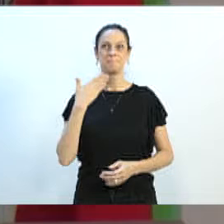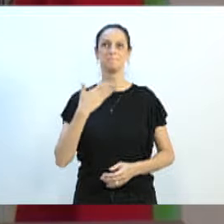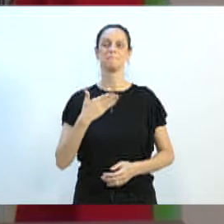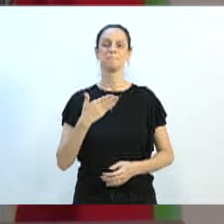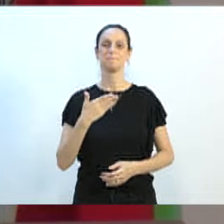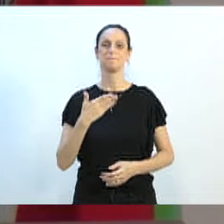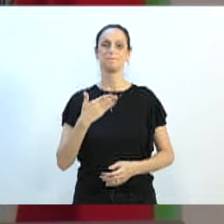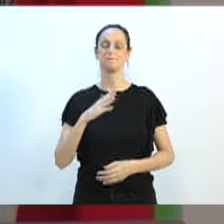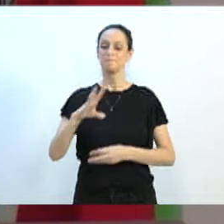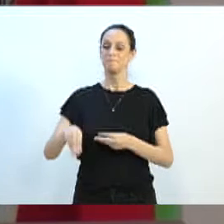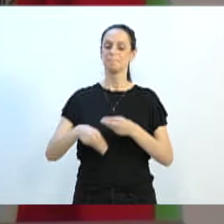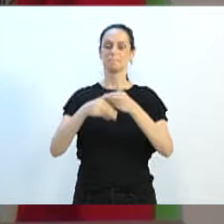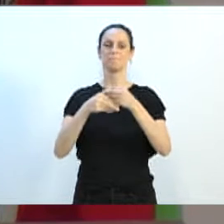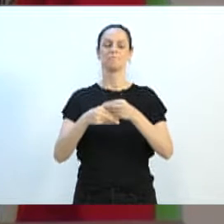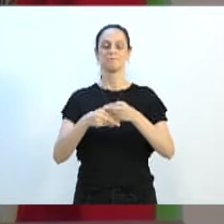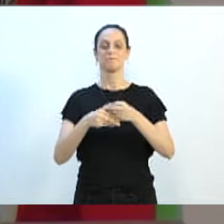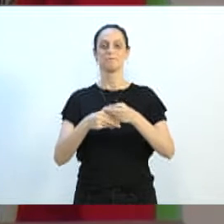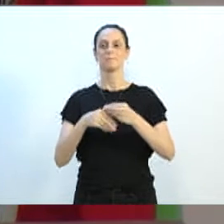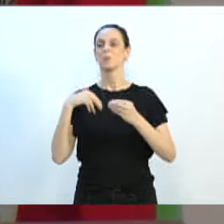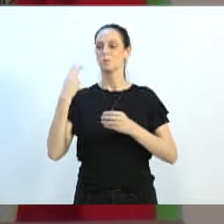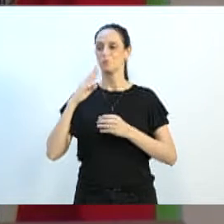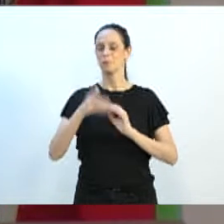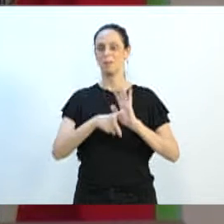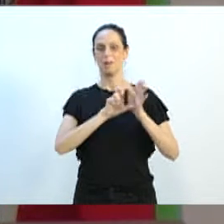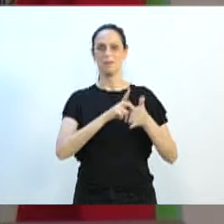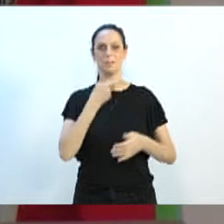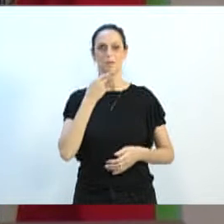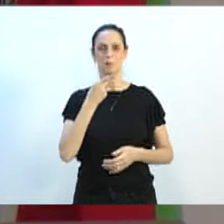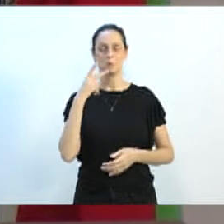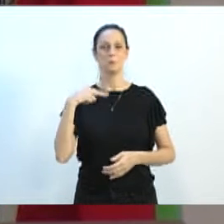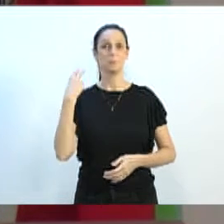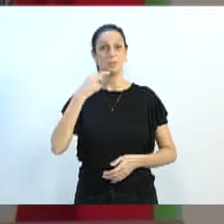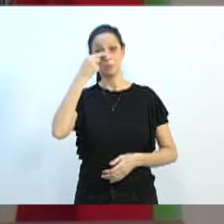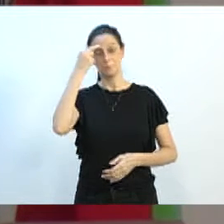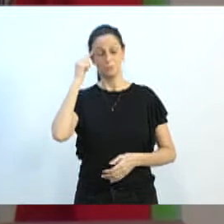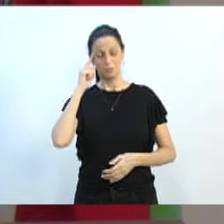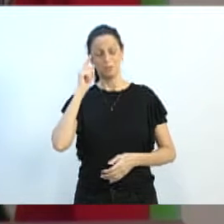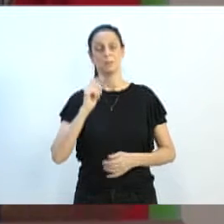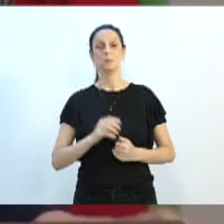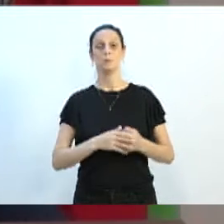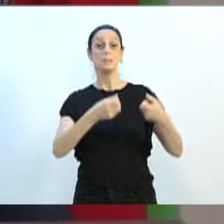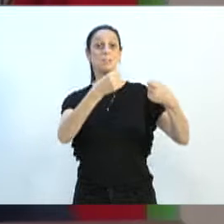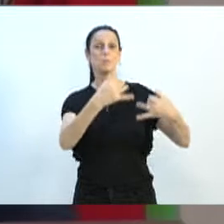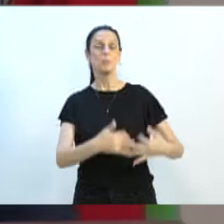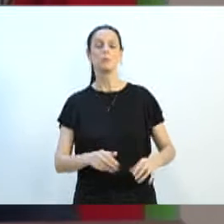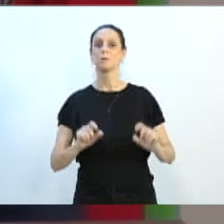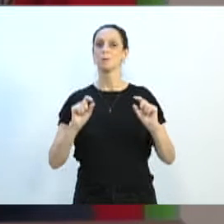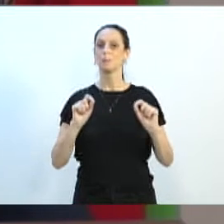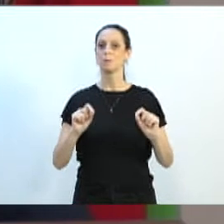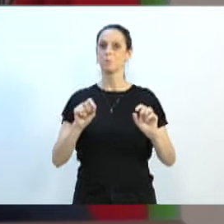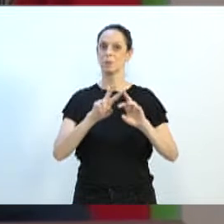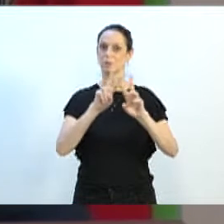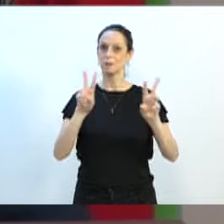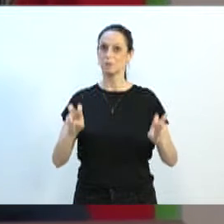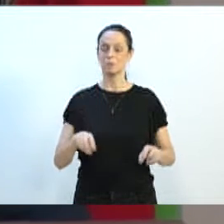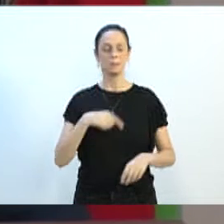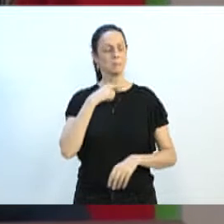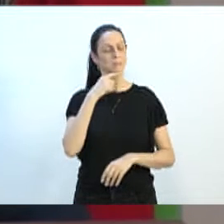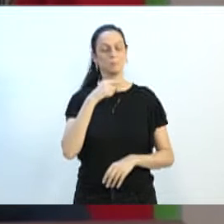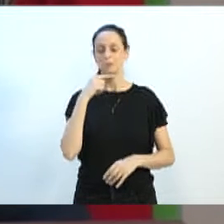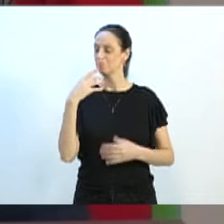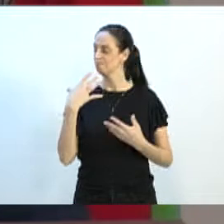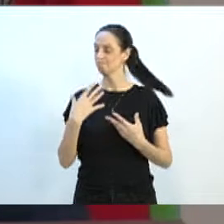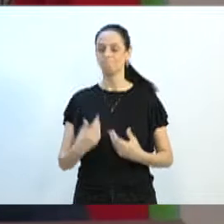no sentido de algumas falas dos colegas que antecederam, vereadorito especialmente, em relação à situação inadmissível que